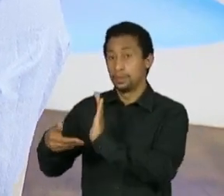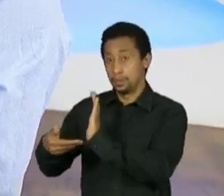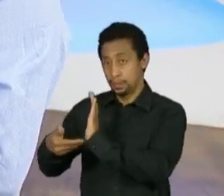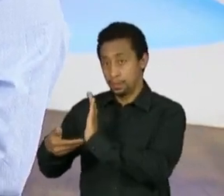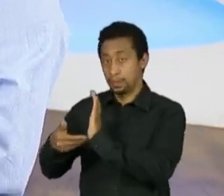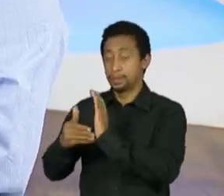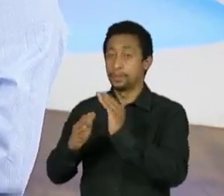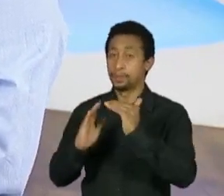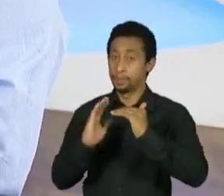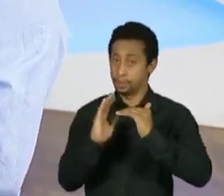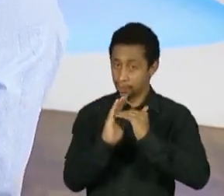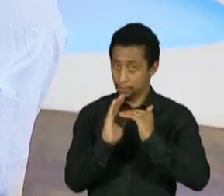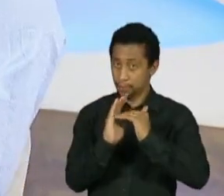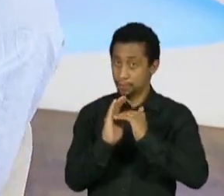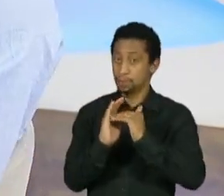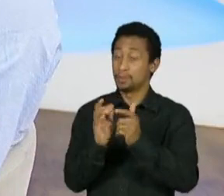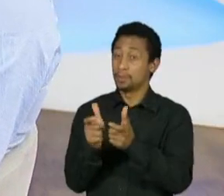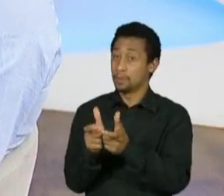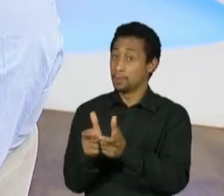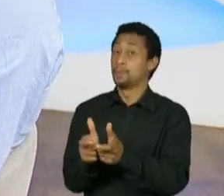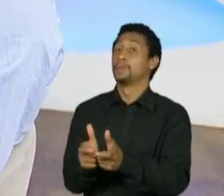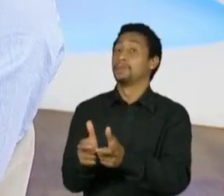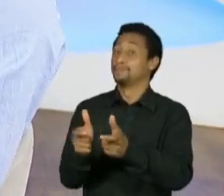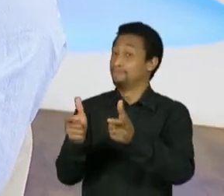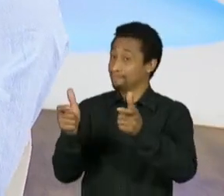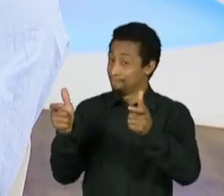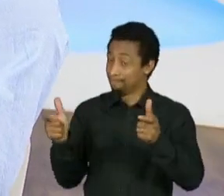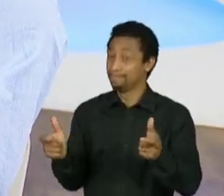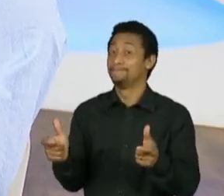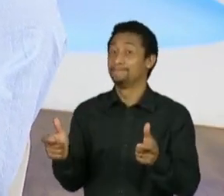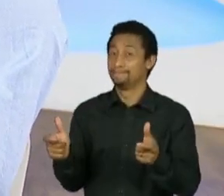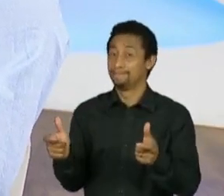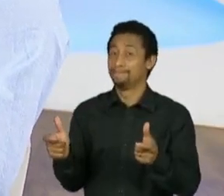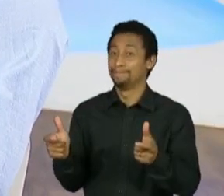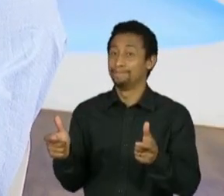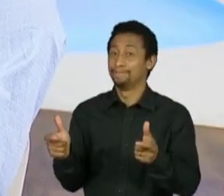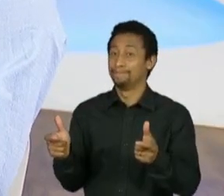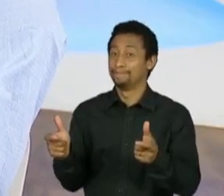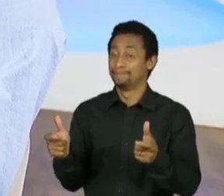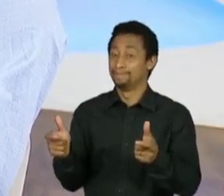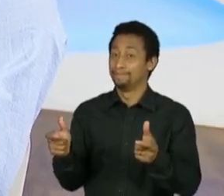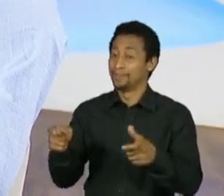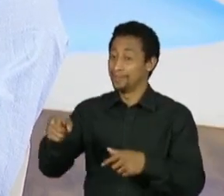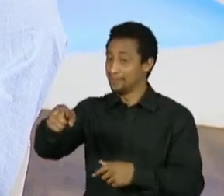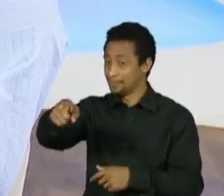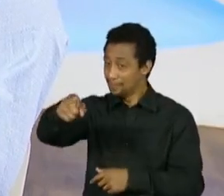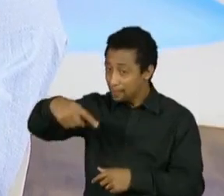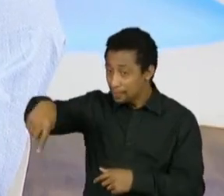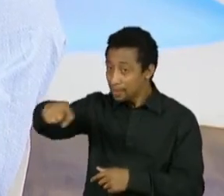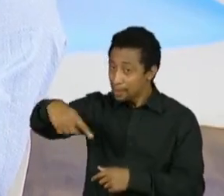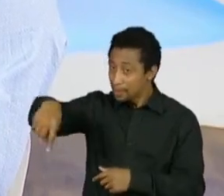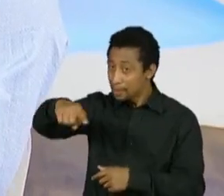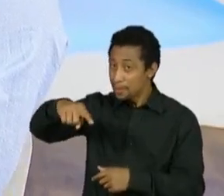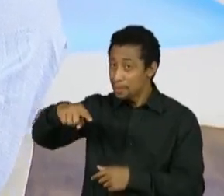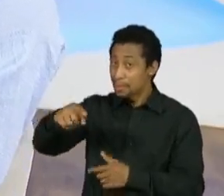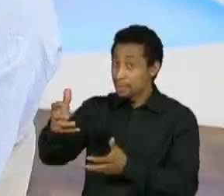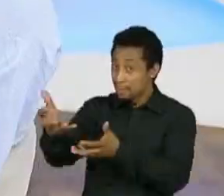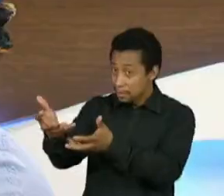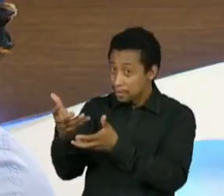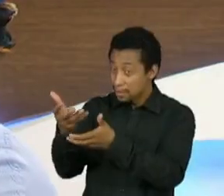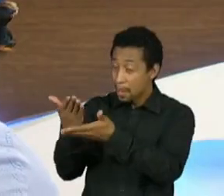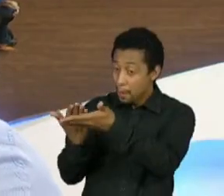Câmara do Deputado, a maioria são essas pessoas que querem aprovar esse projeto